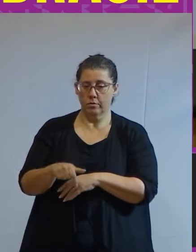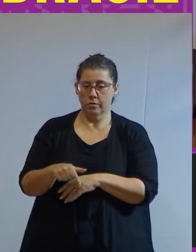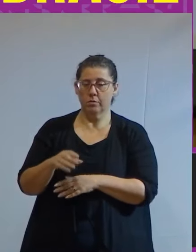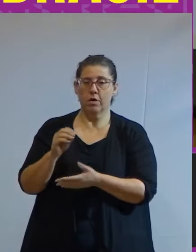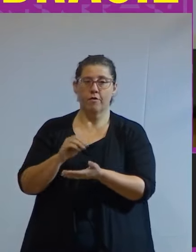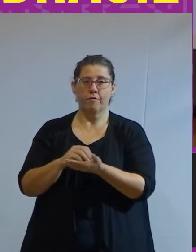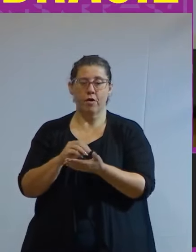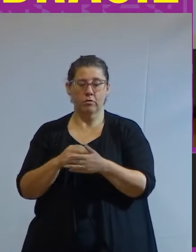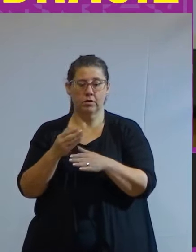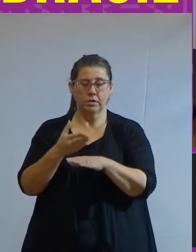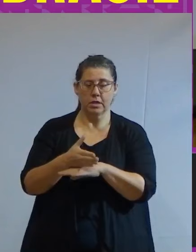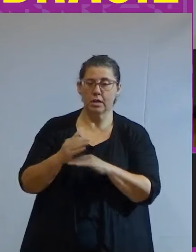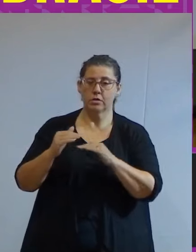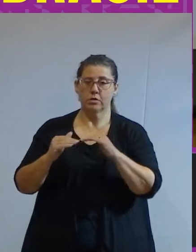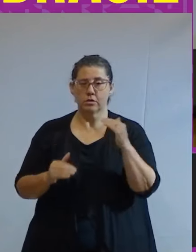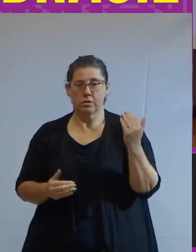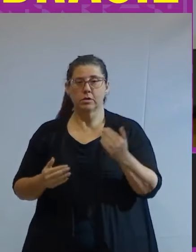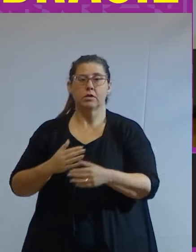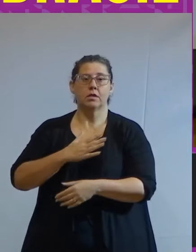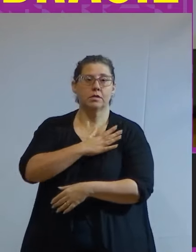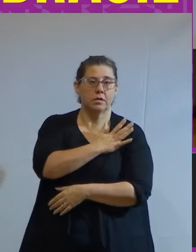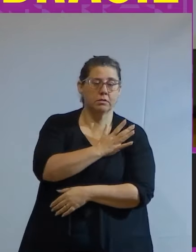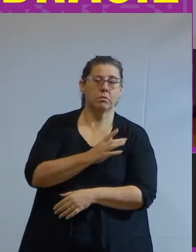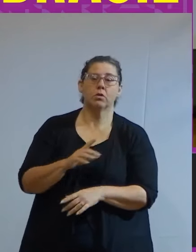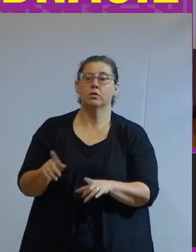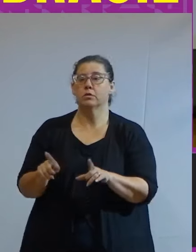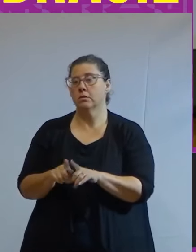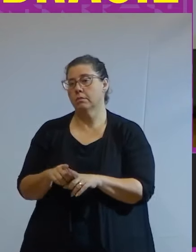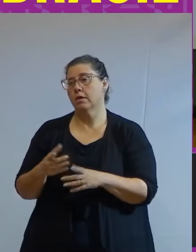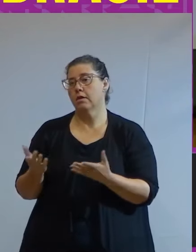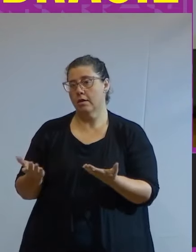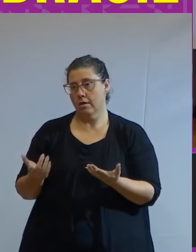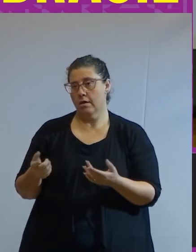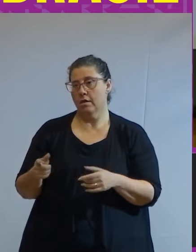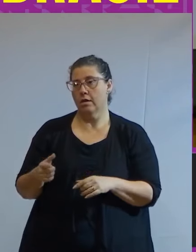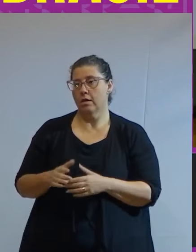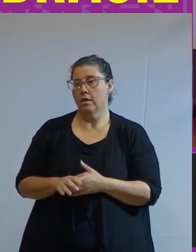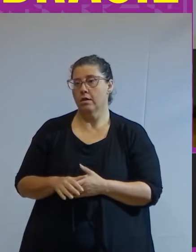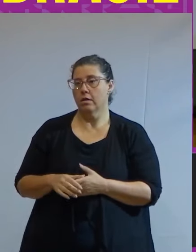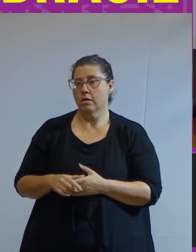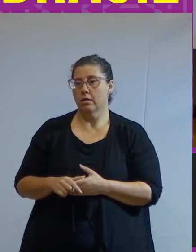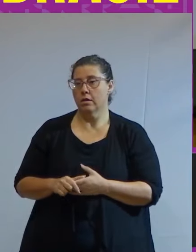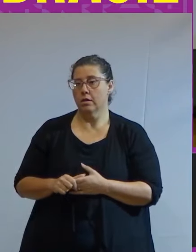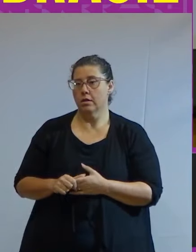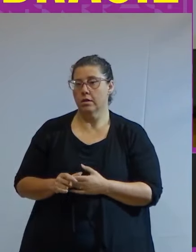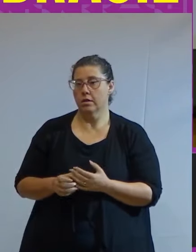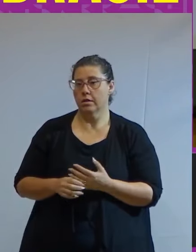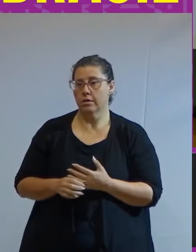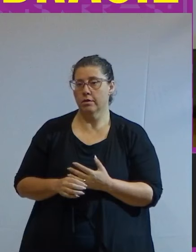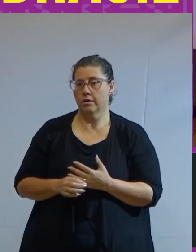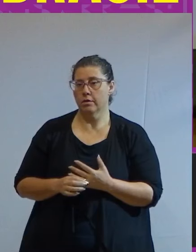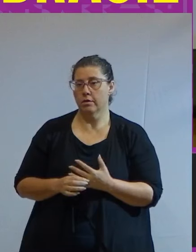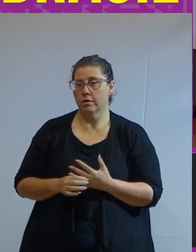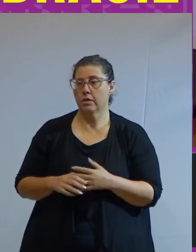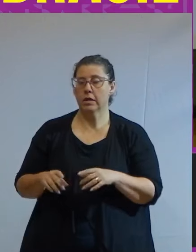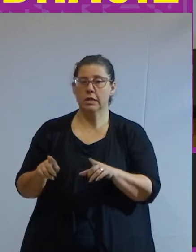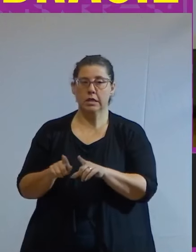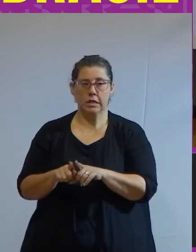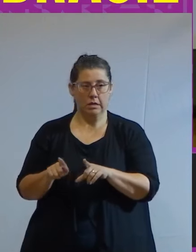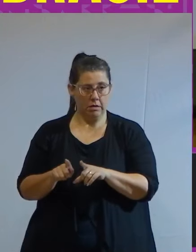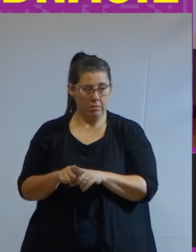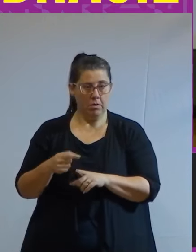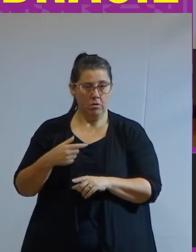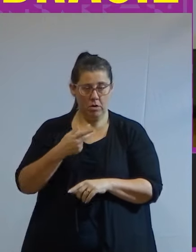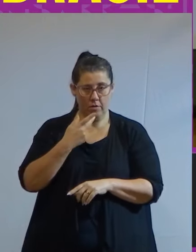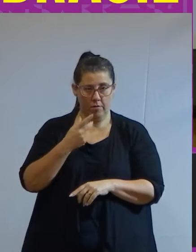falta de acesso desigualdade racismo que também querendo ou não adentram numa universidade e uma coisa que inclusive que eu